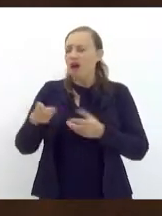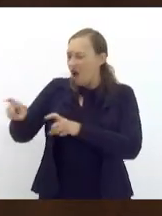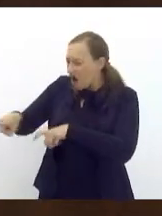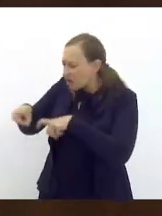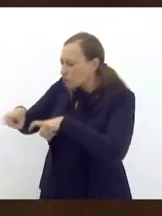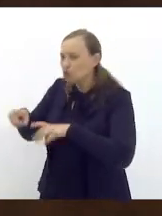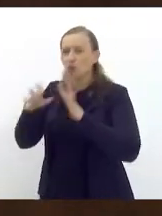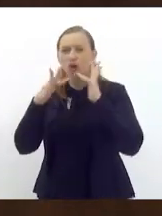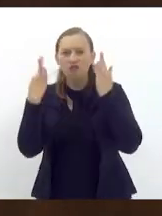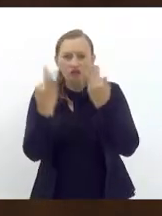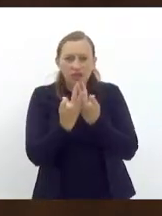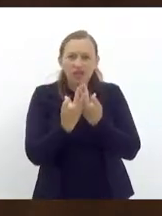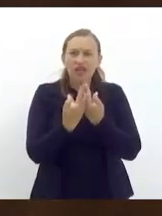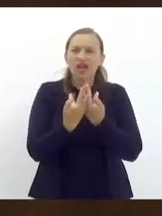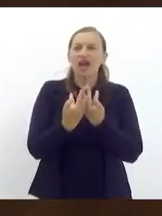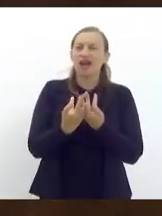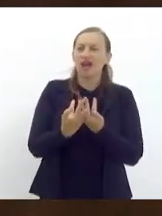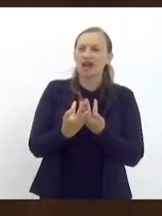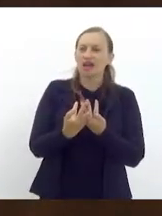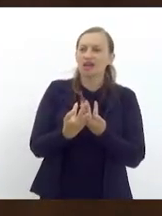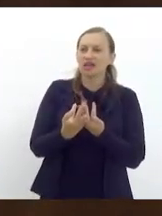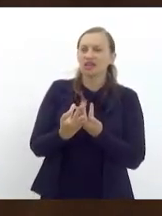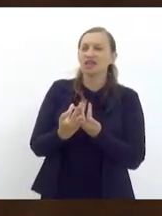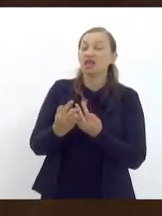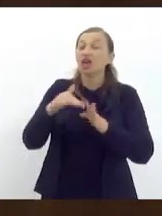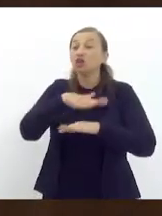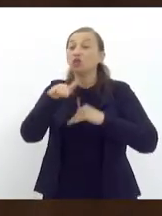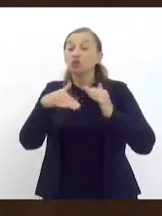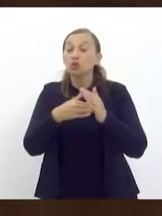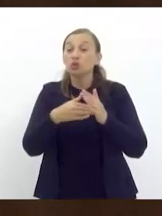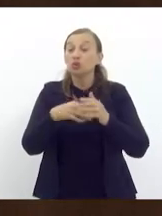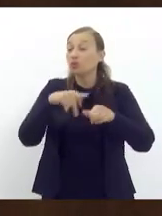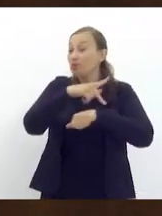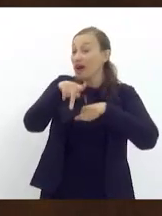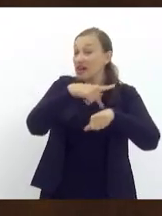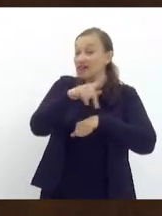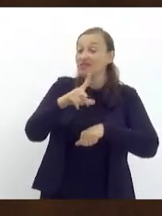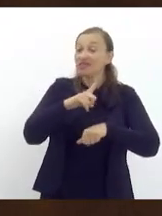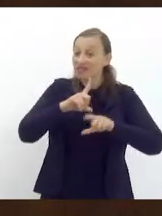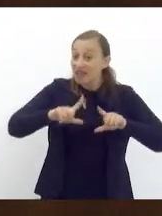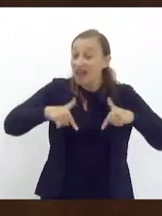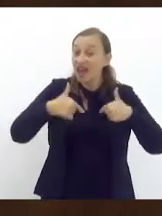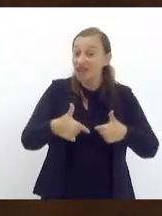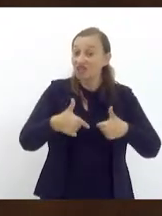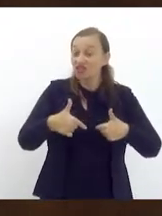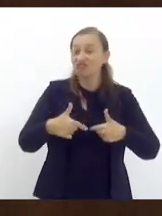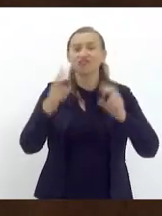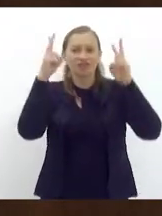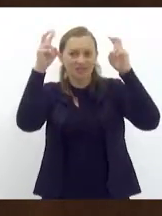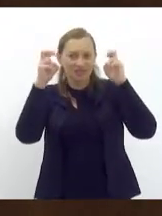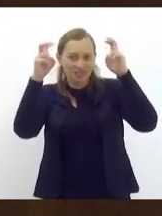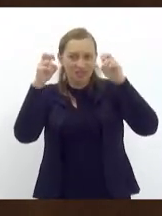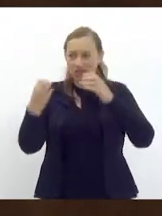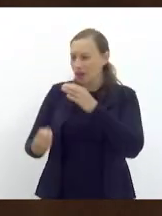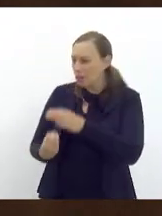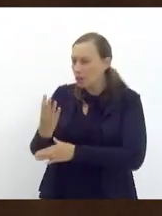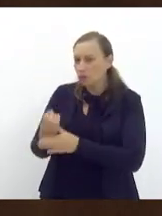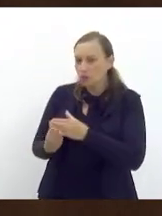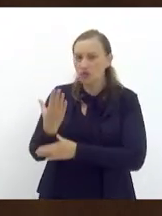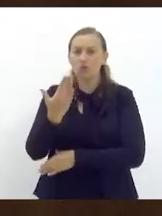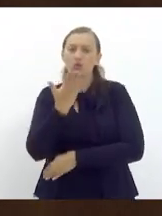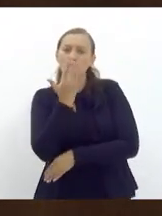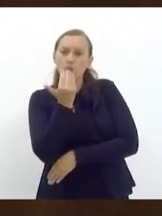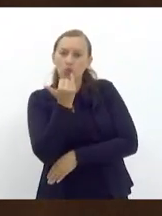familiar e camponesa em todo o nosso país que tem atuado muito nesse tema da produção de alimentos